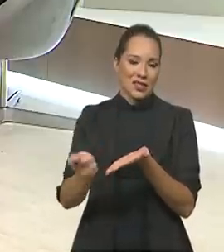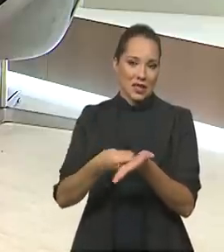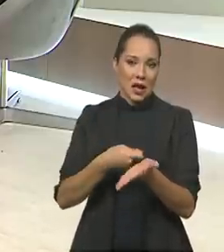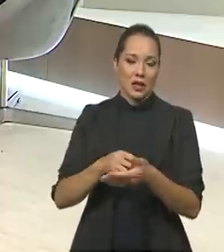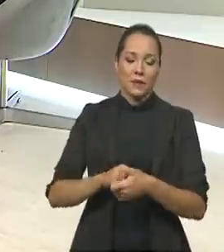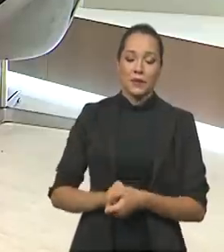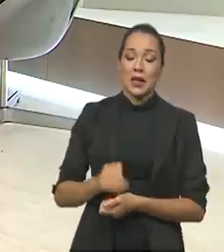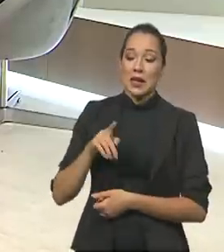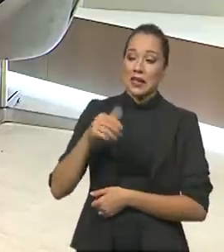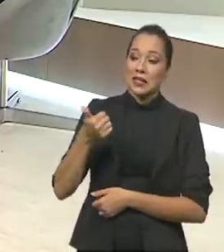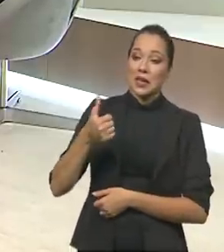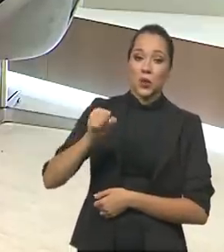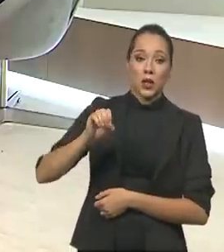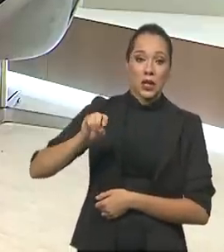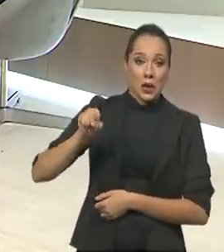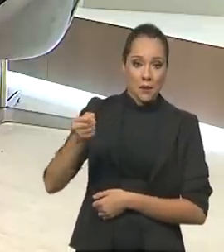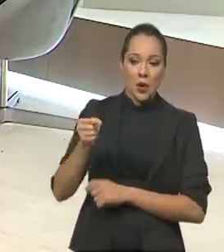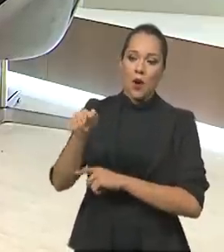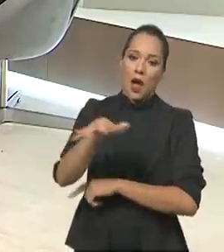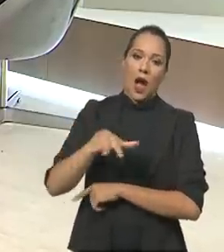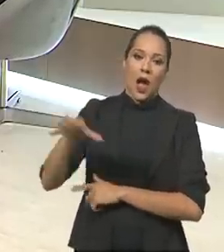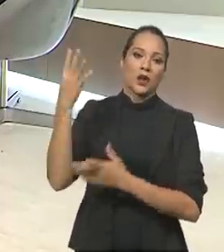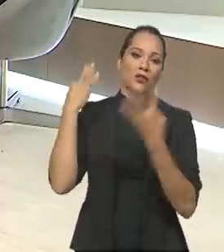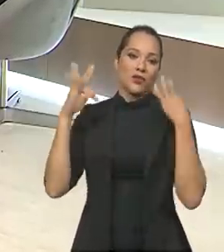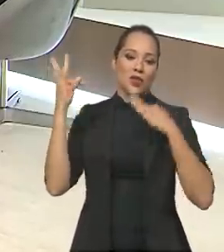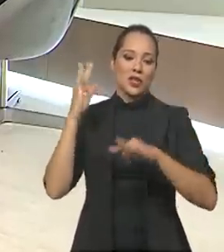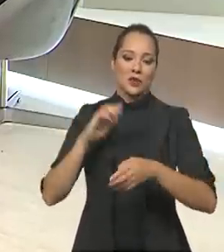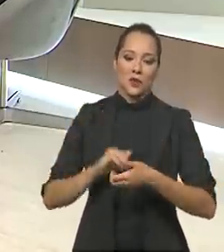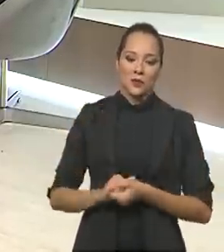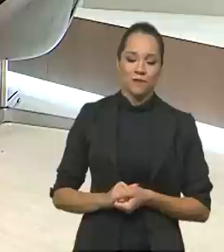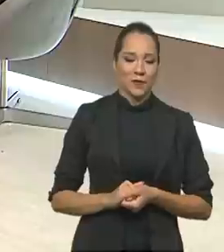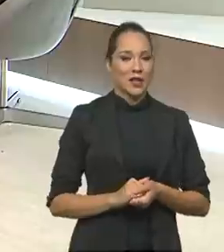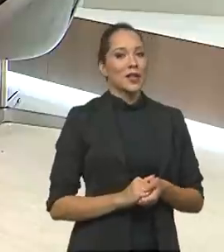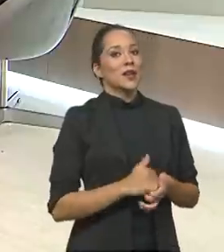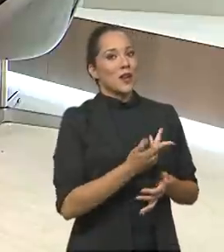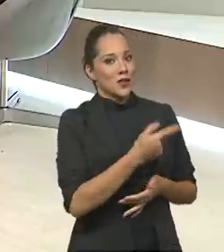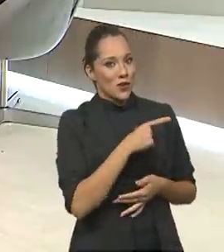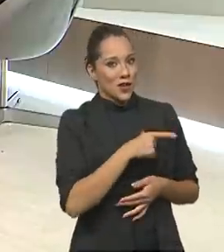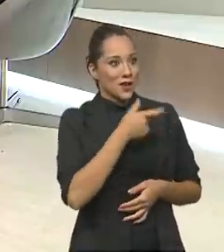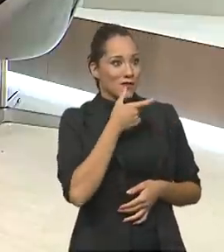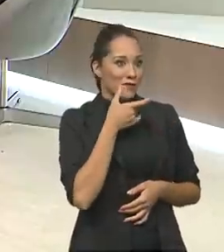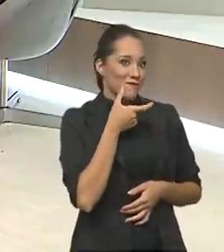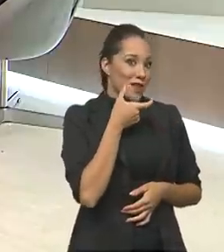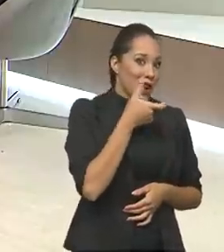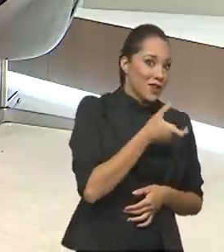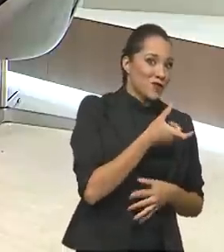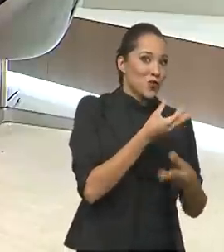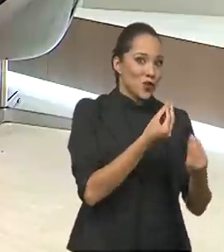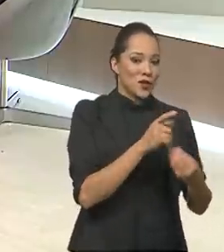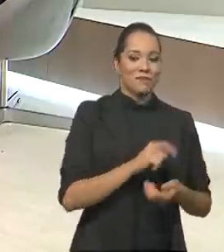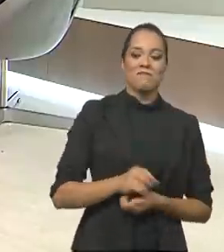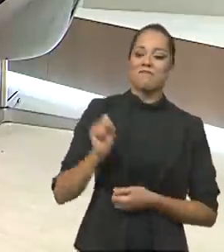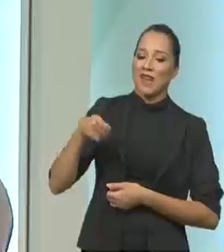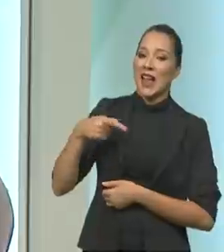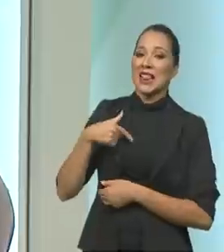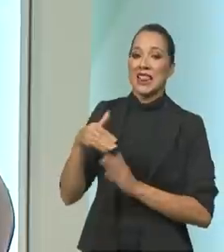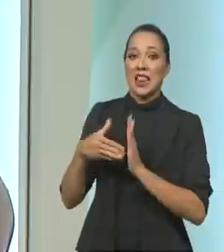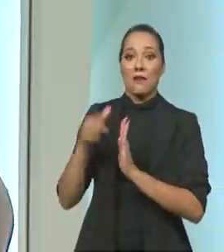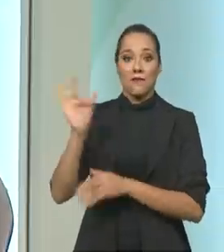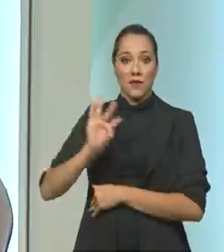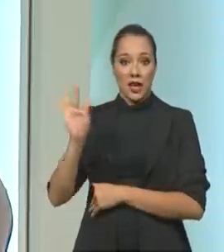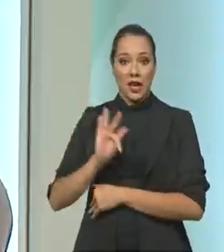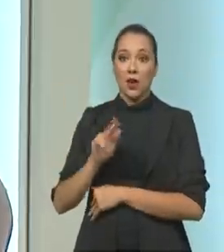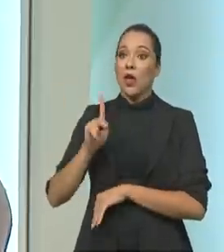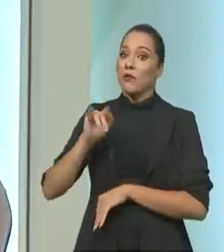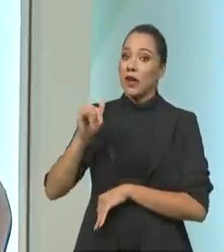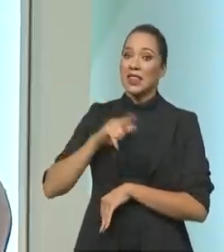Desses, 180 mil foram no setor do turismo. Ele está puxando muito, né? E até fevereiro, nós temos uma projeção de que nós vamos